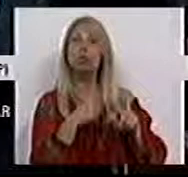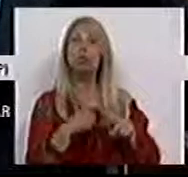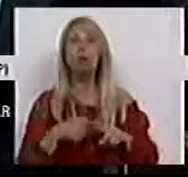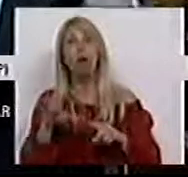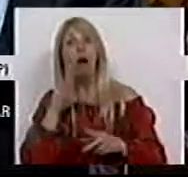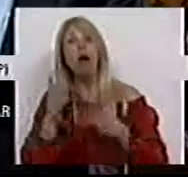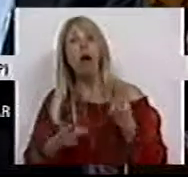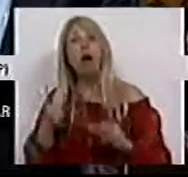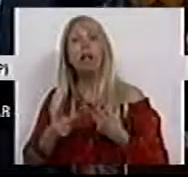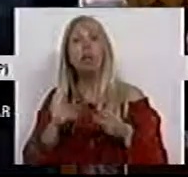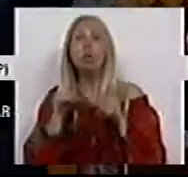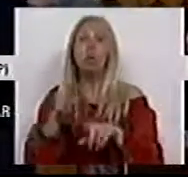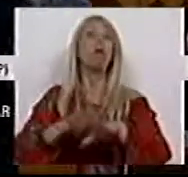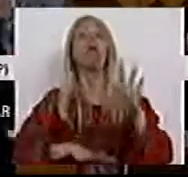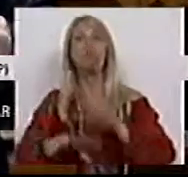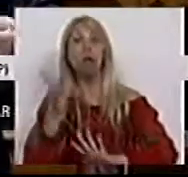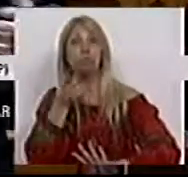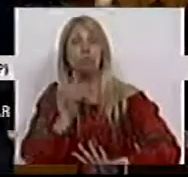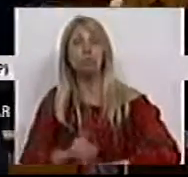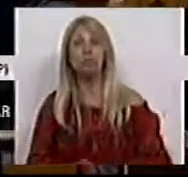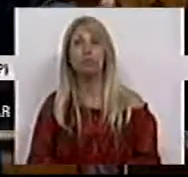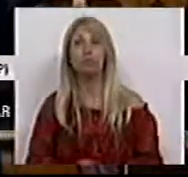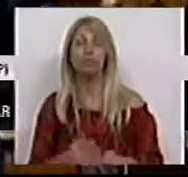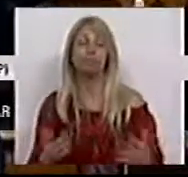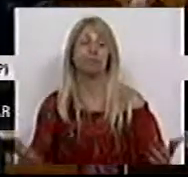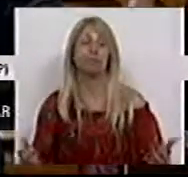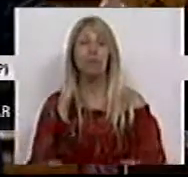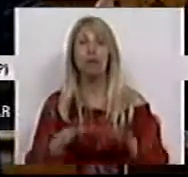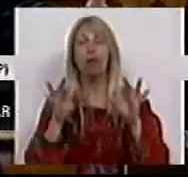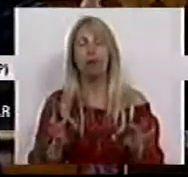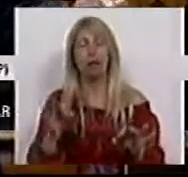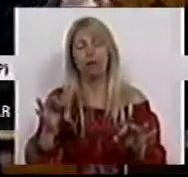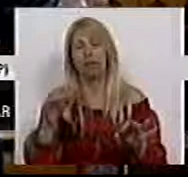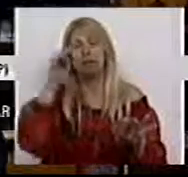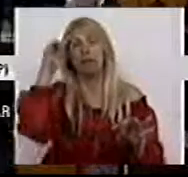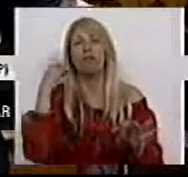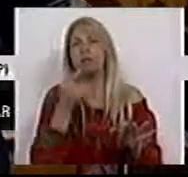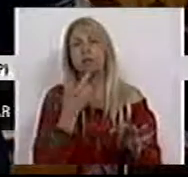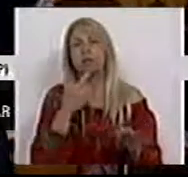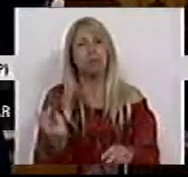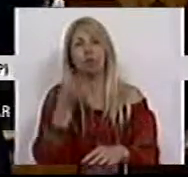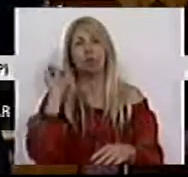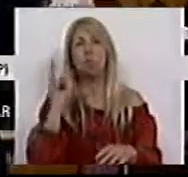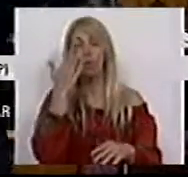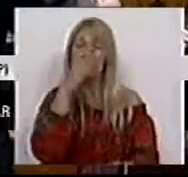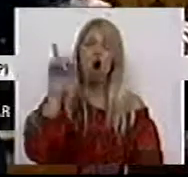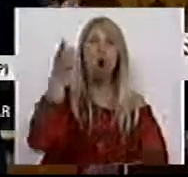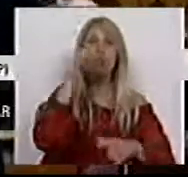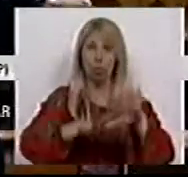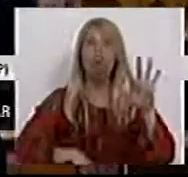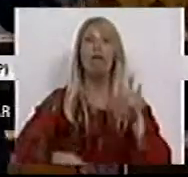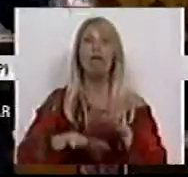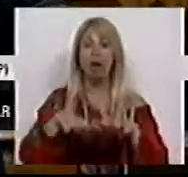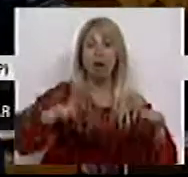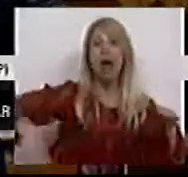desse ilícito. Bem como, não é difícil perceber, que se for cometido no